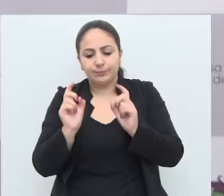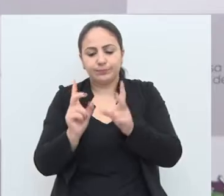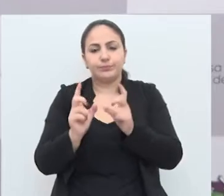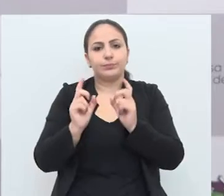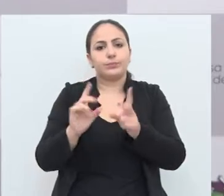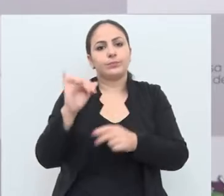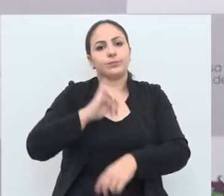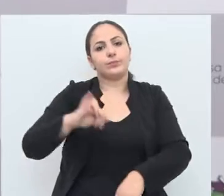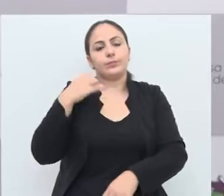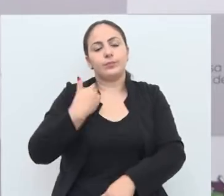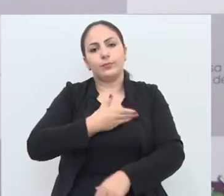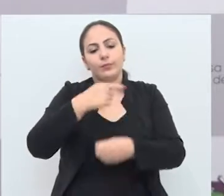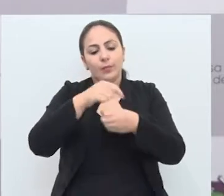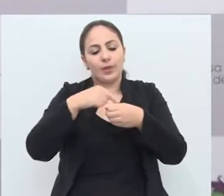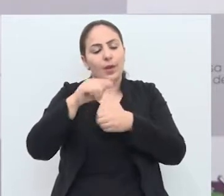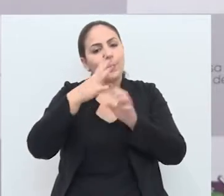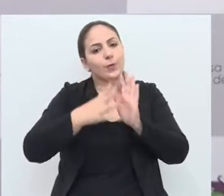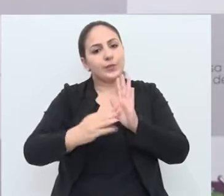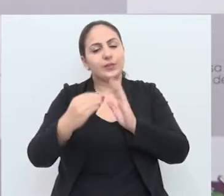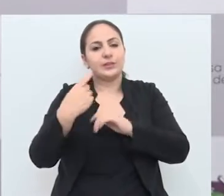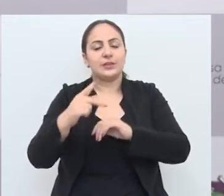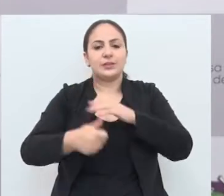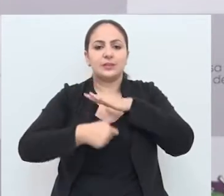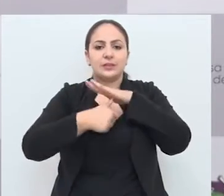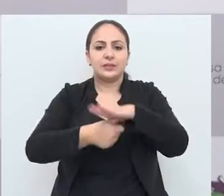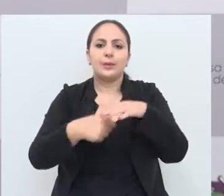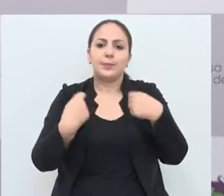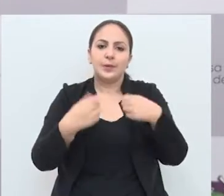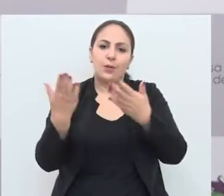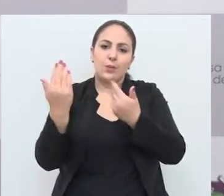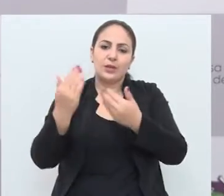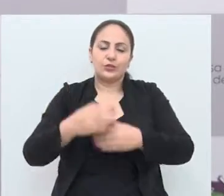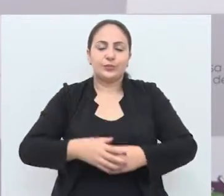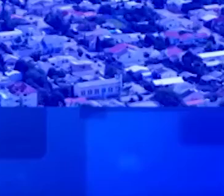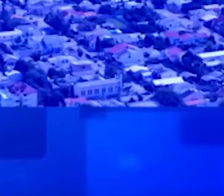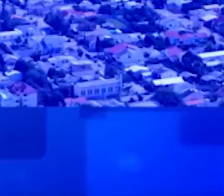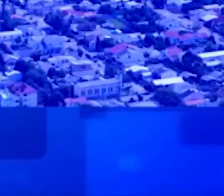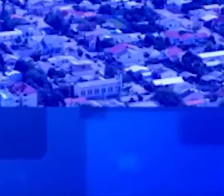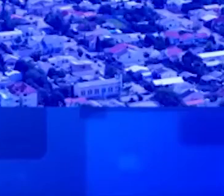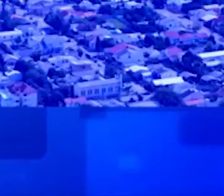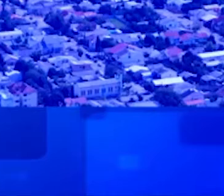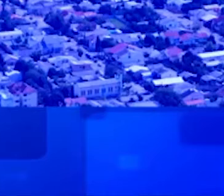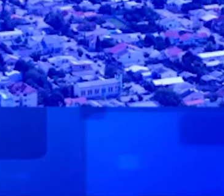comerciante importantíssimo em nossa cidade, são exemplos dessas lideranças que precisam ser homenageadas.